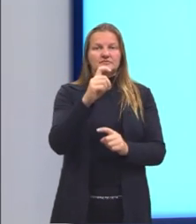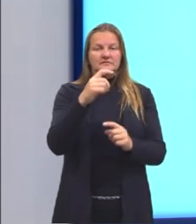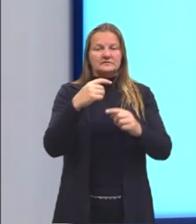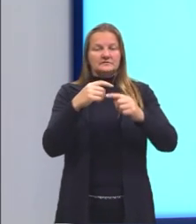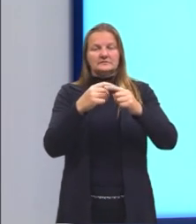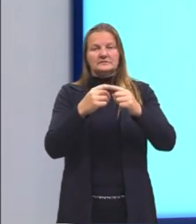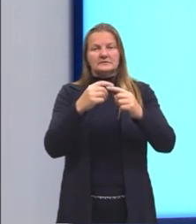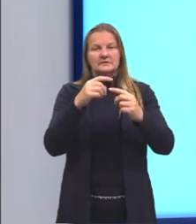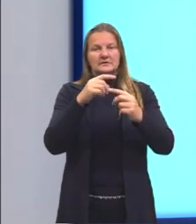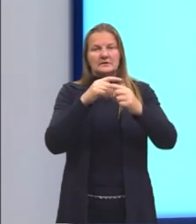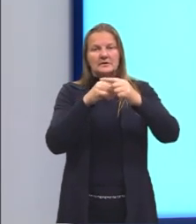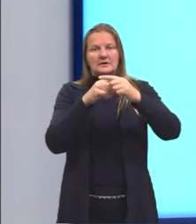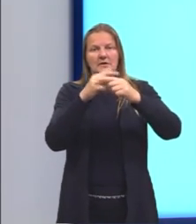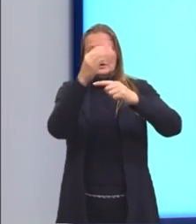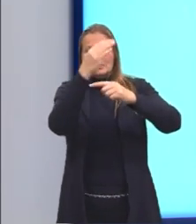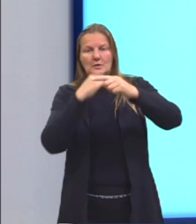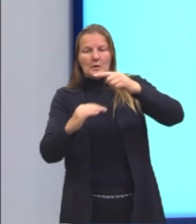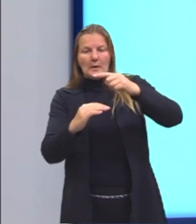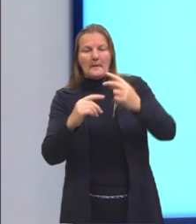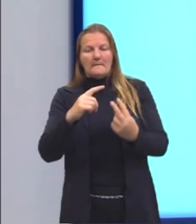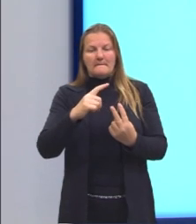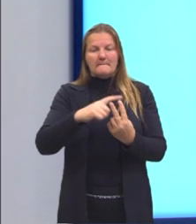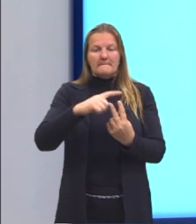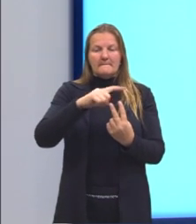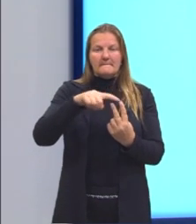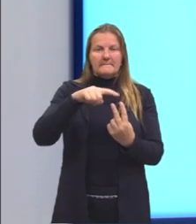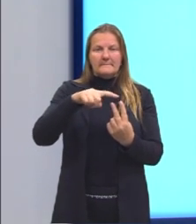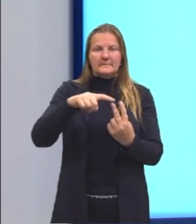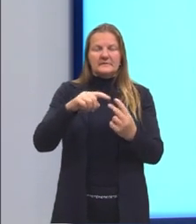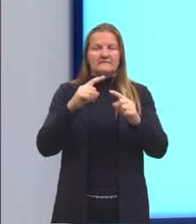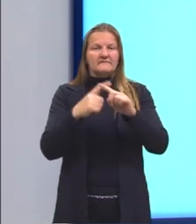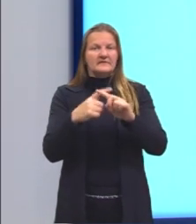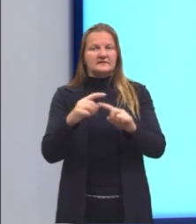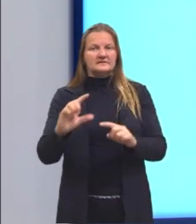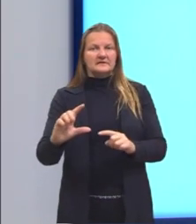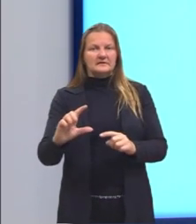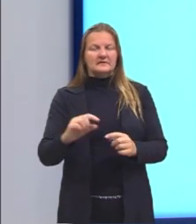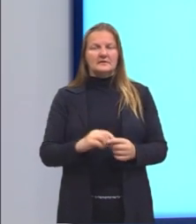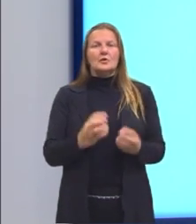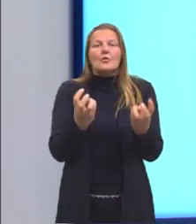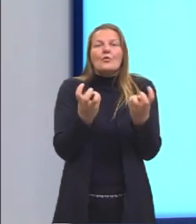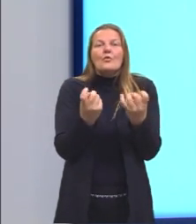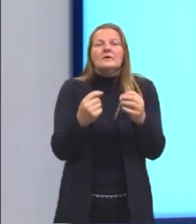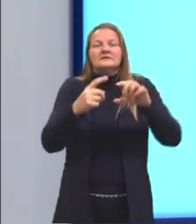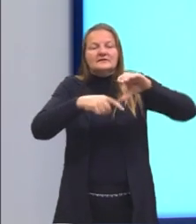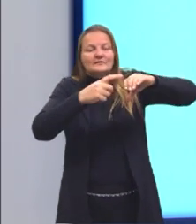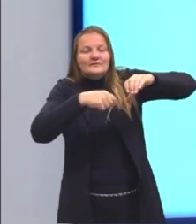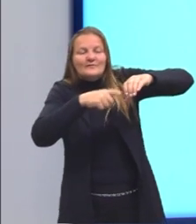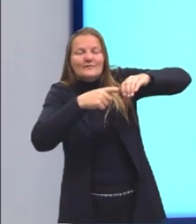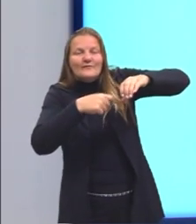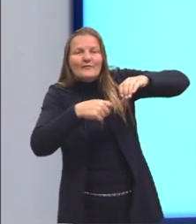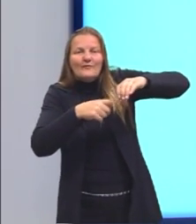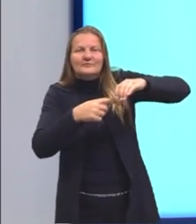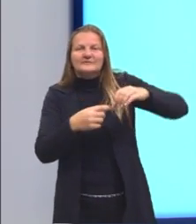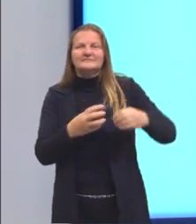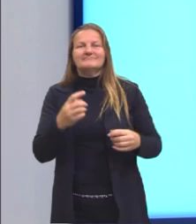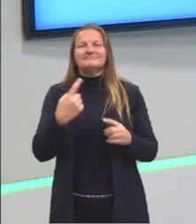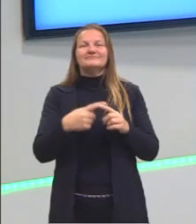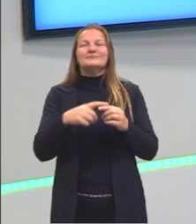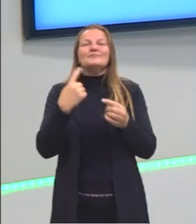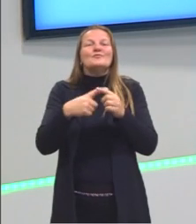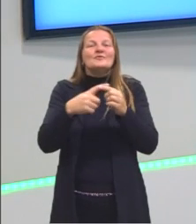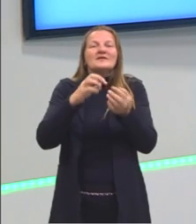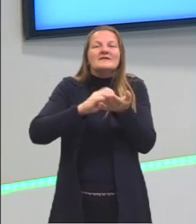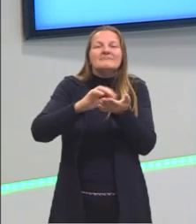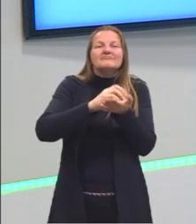π vezes L. Essa aqui seria a equação do número de voltas. Por que nós calculamos o